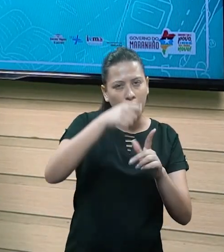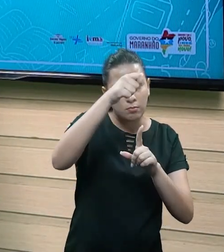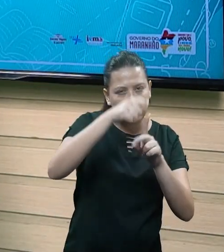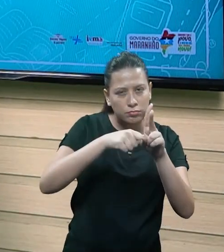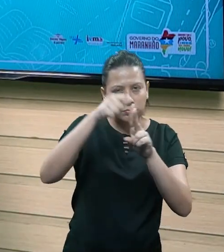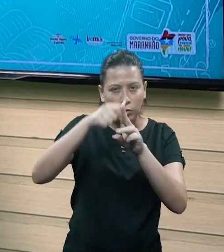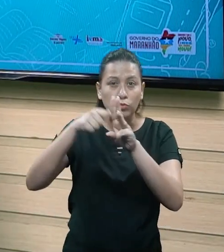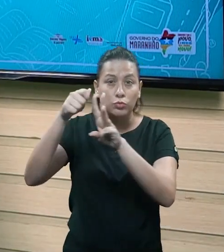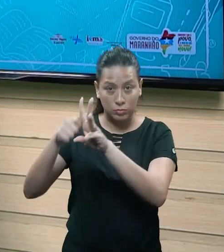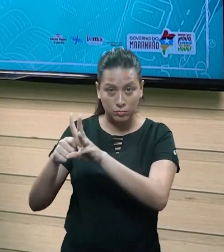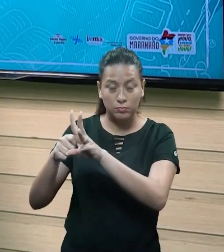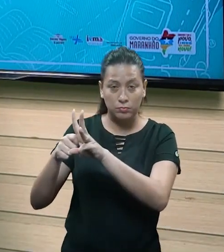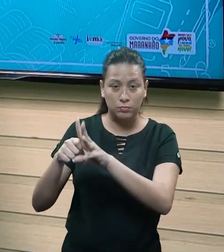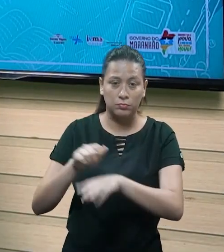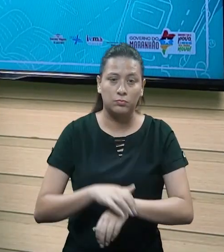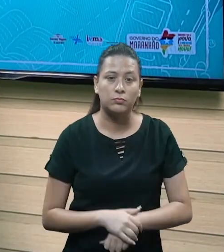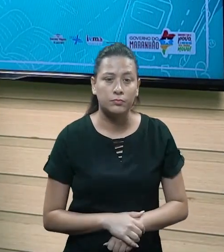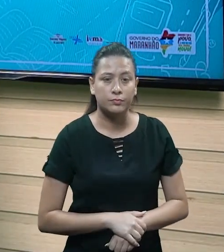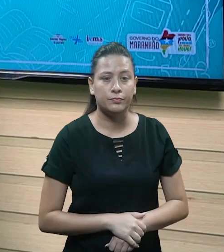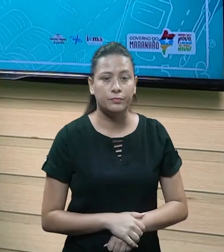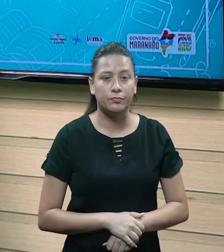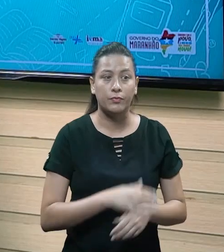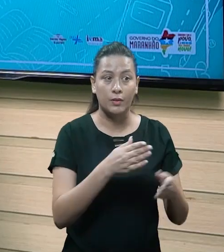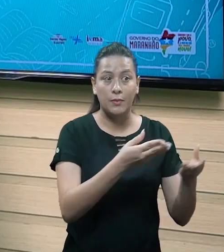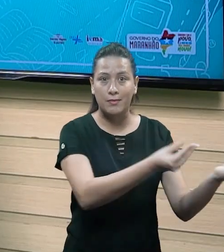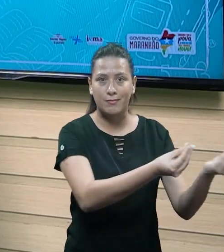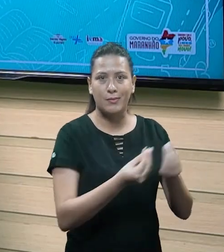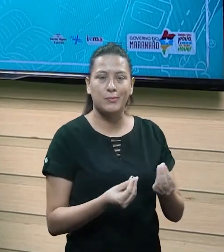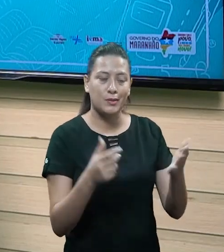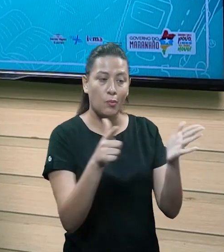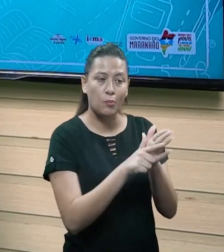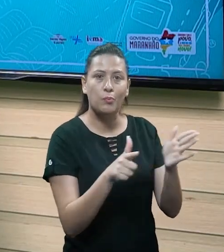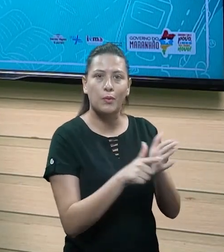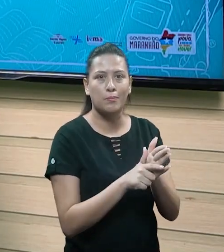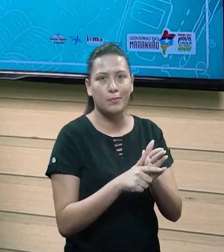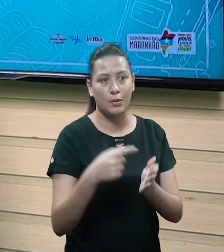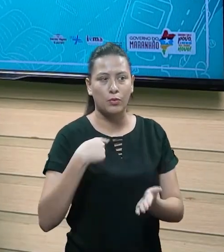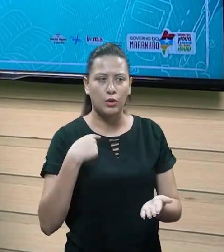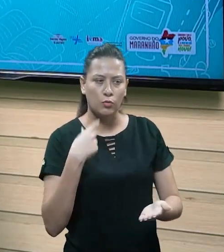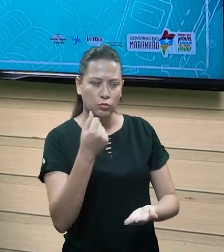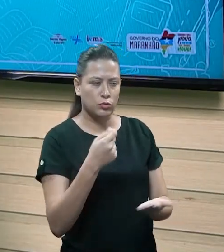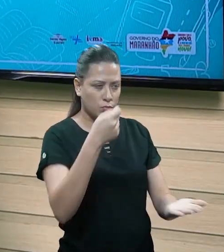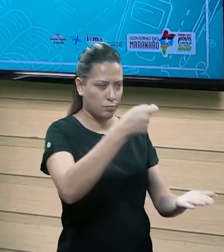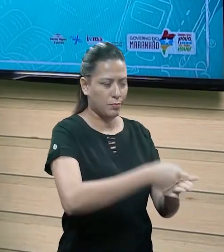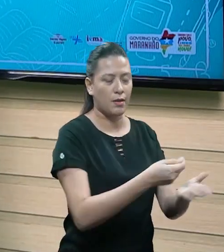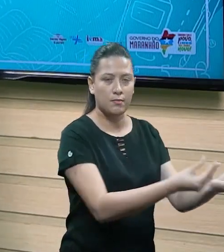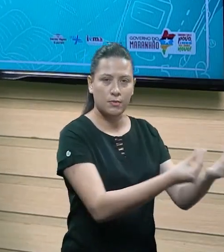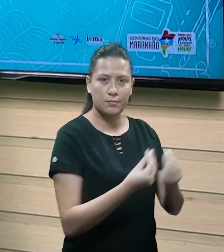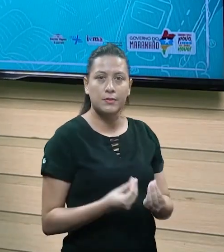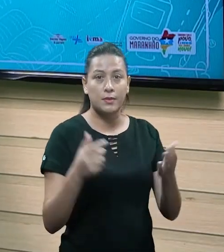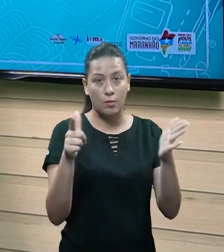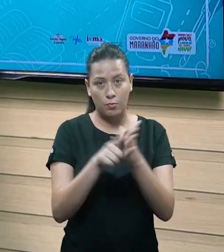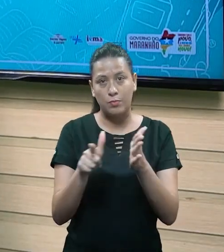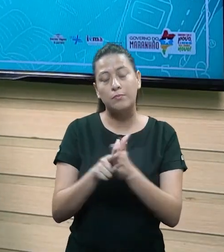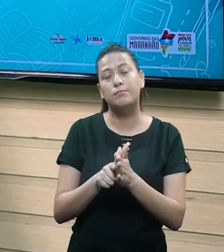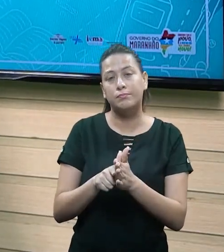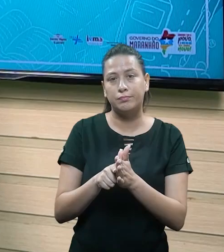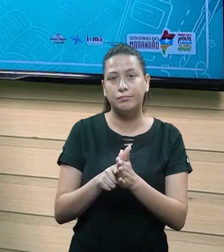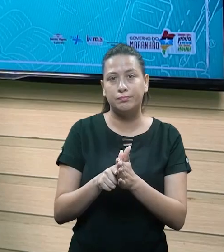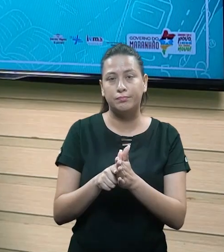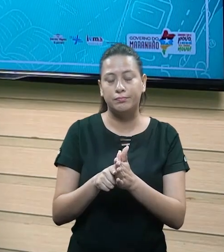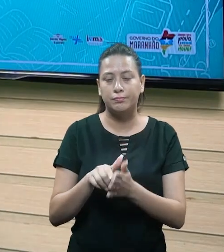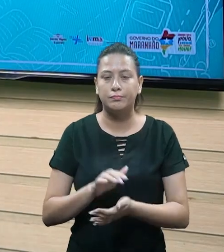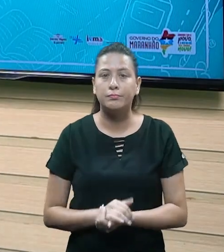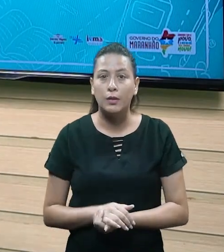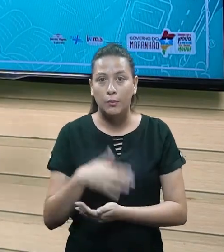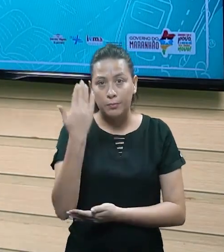serviço. Então, para garantir que eu faça esse pagamento, o pedreiro, ele vai me dar uma nota promissória cada vez que eu pague essa parcela na data que foi